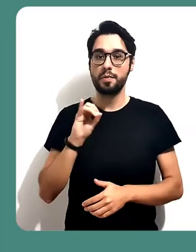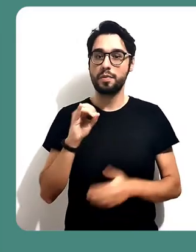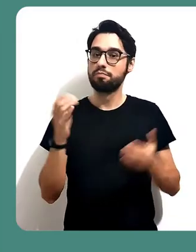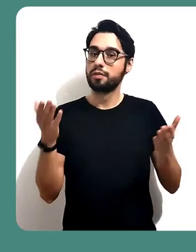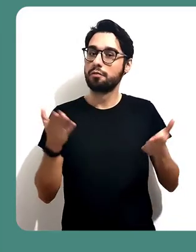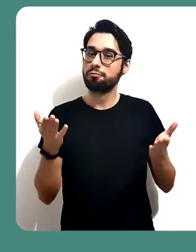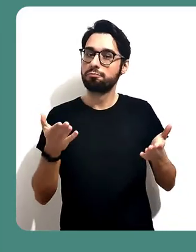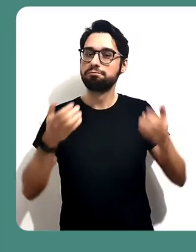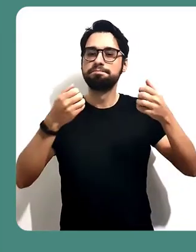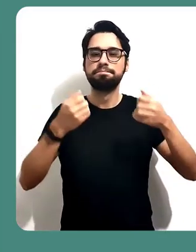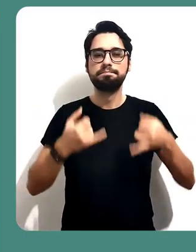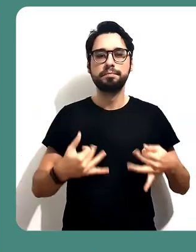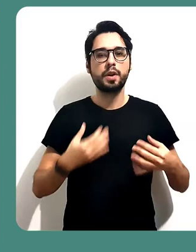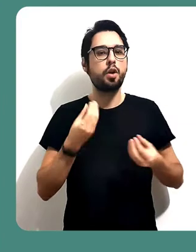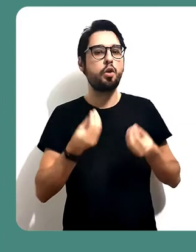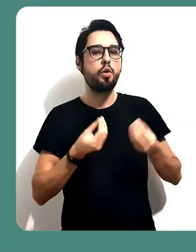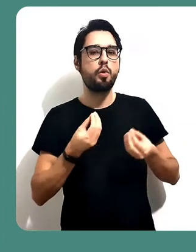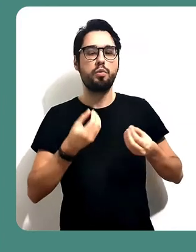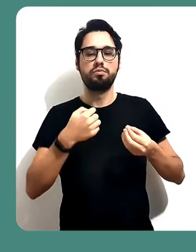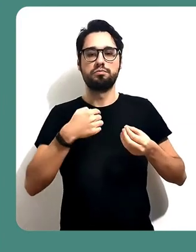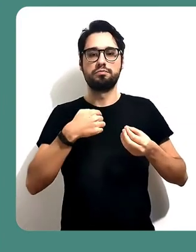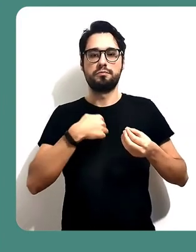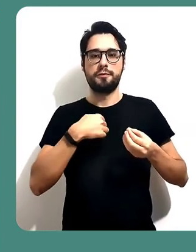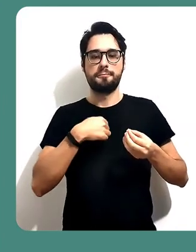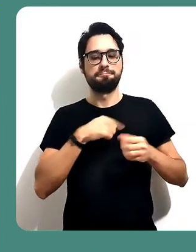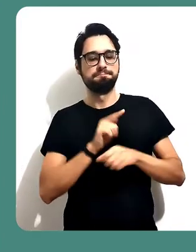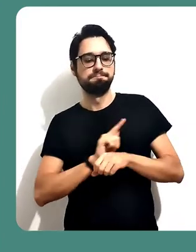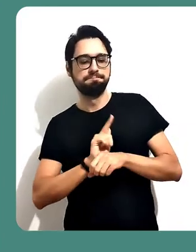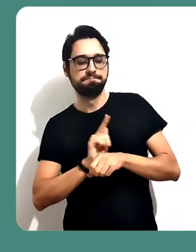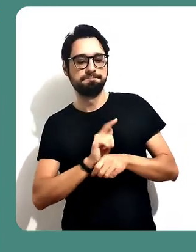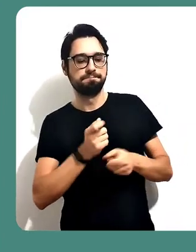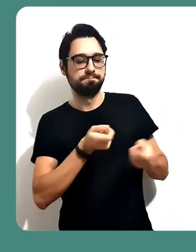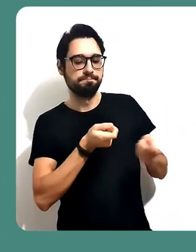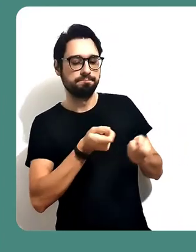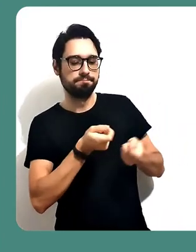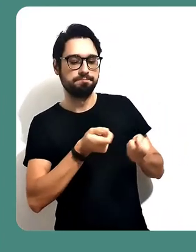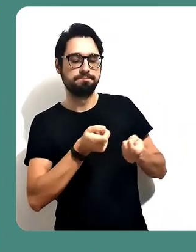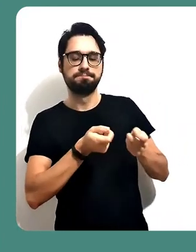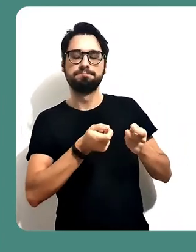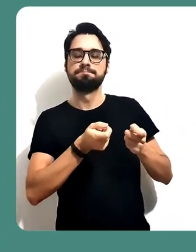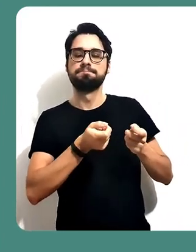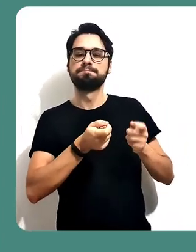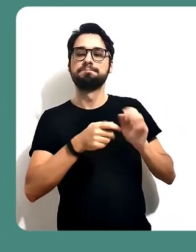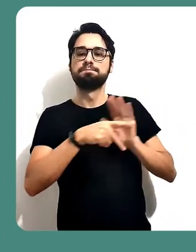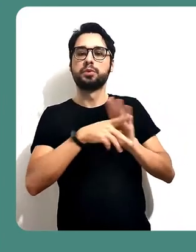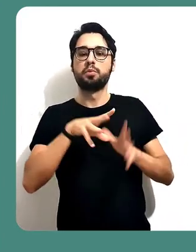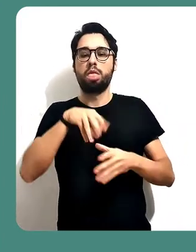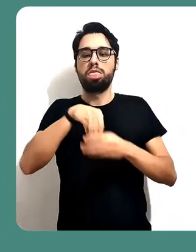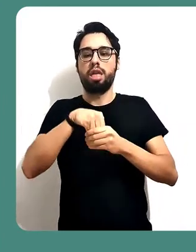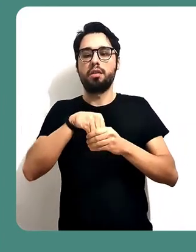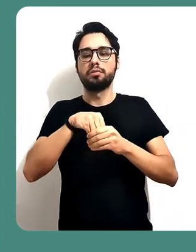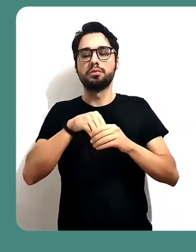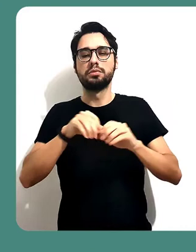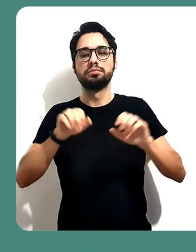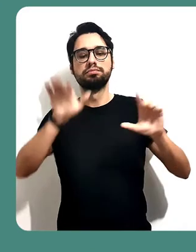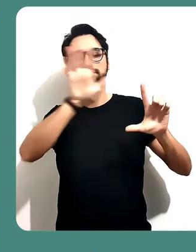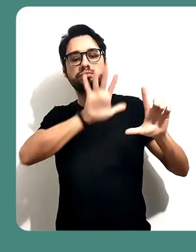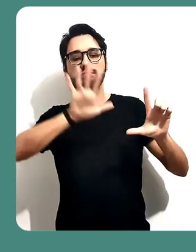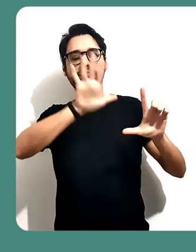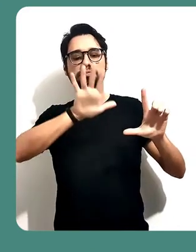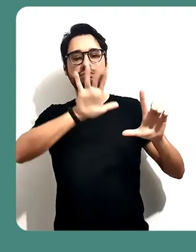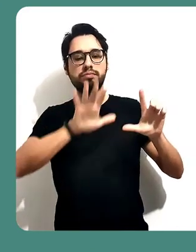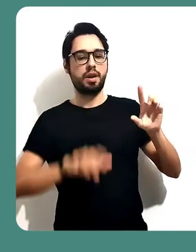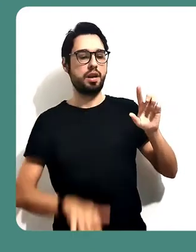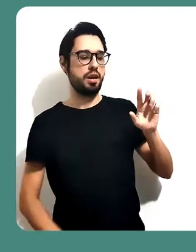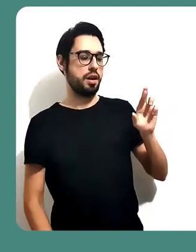Oi pessoal, agora eu quero conversar com vocês sobre as configurações para gestão de uma transmissão